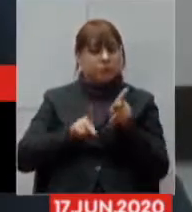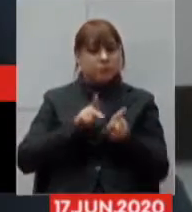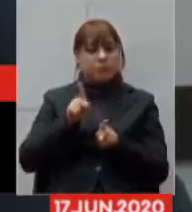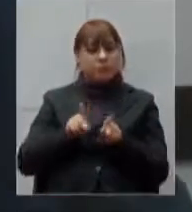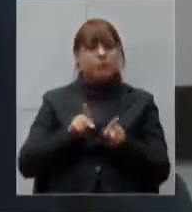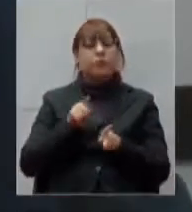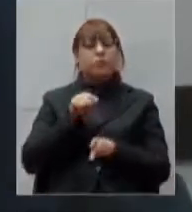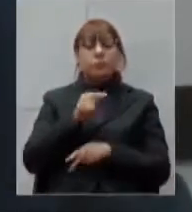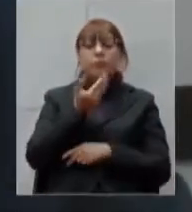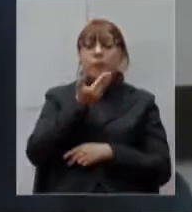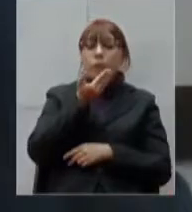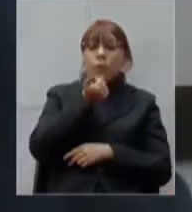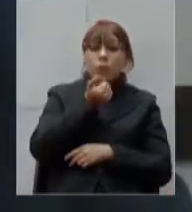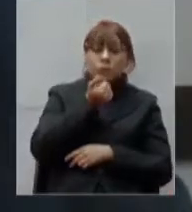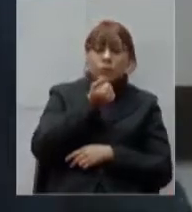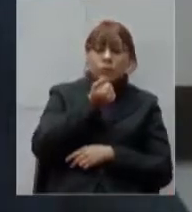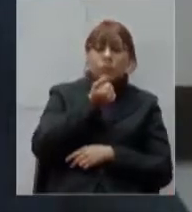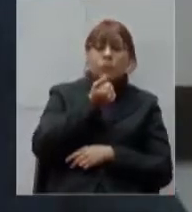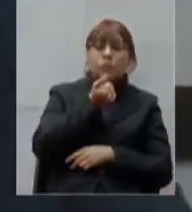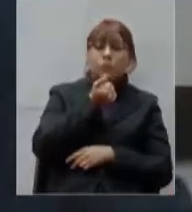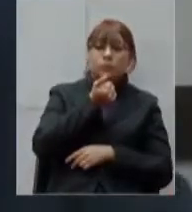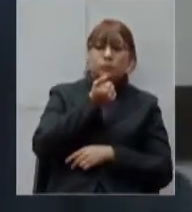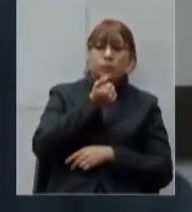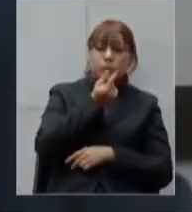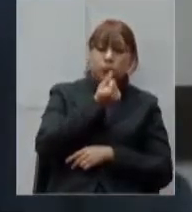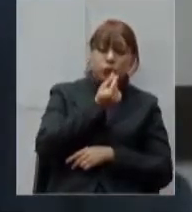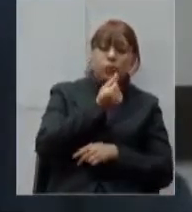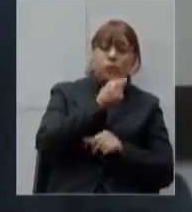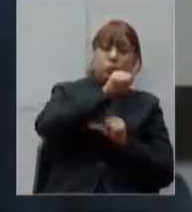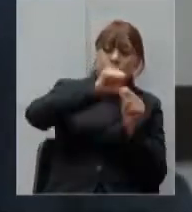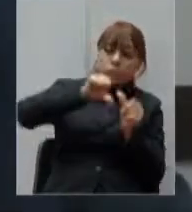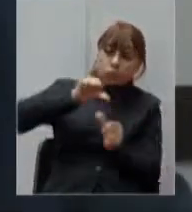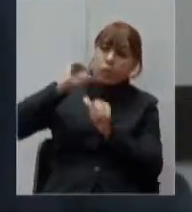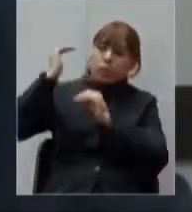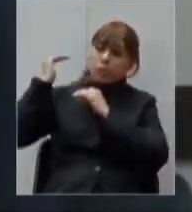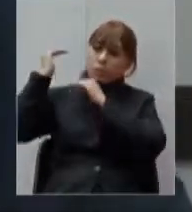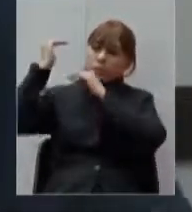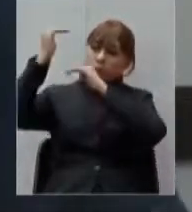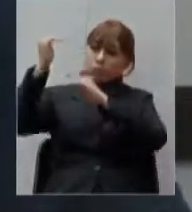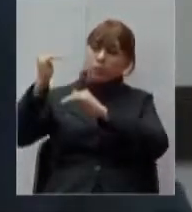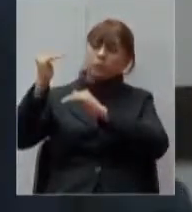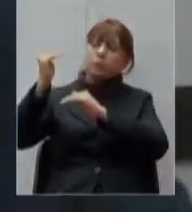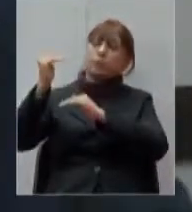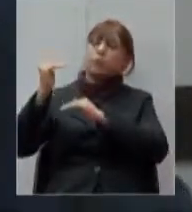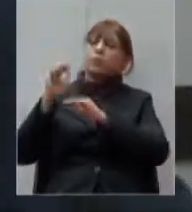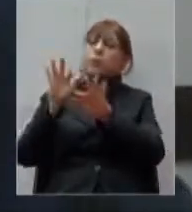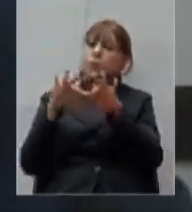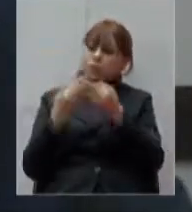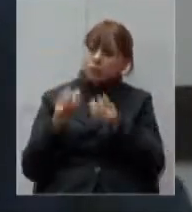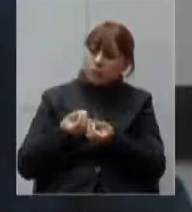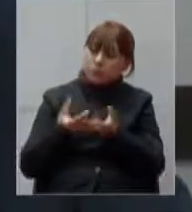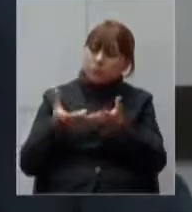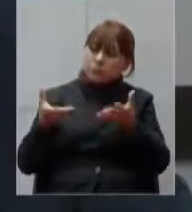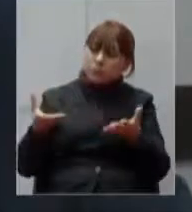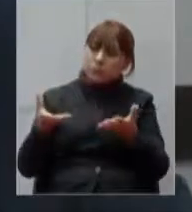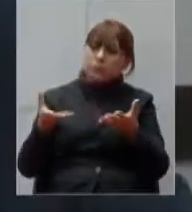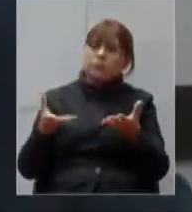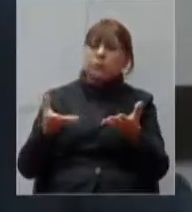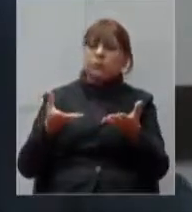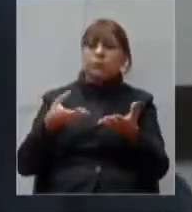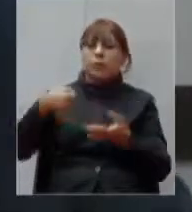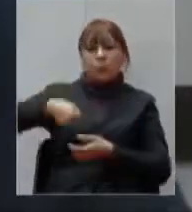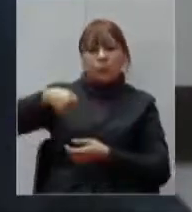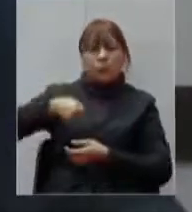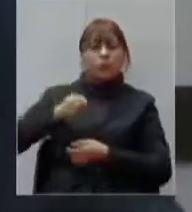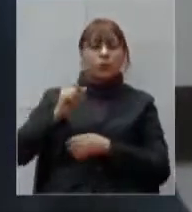merenda foi transformado em cesta básica atendendo evidentemente primeiro as pessoas do Bolsa Família e junto